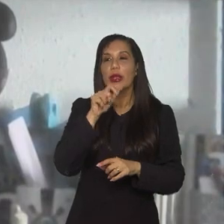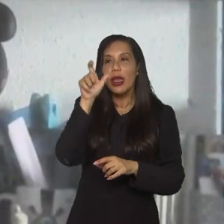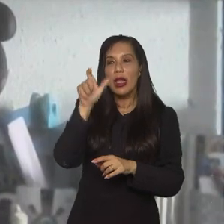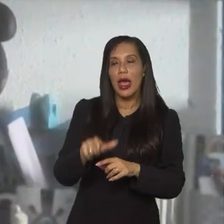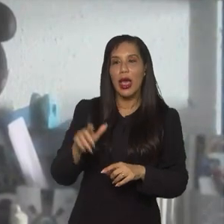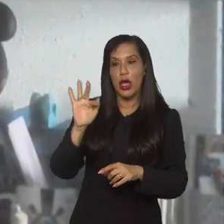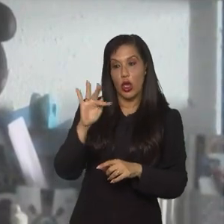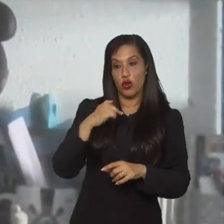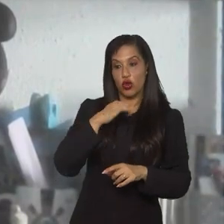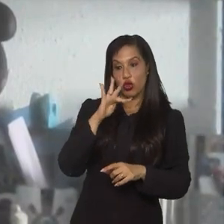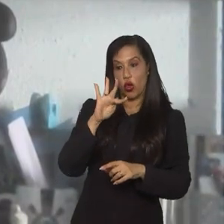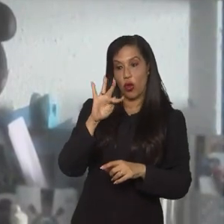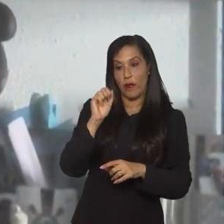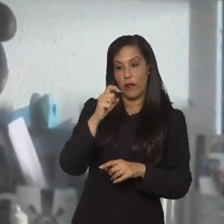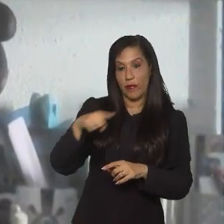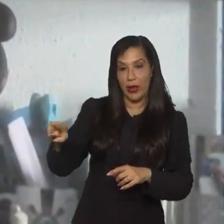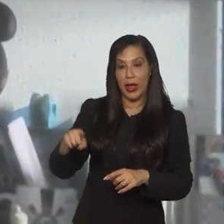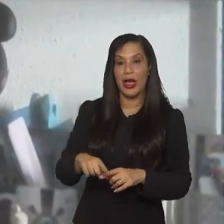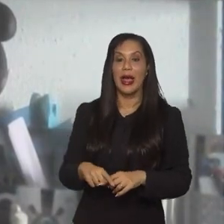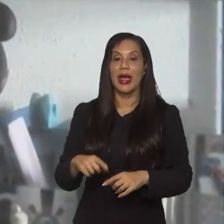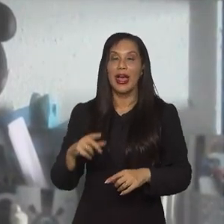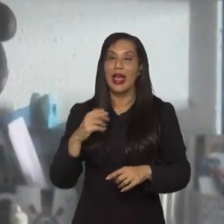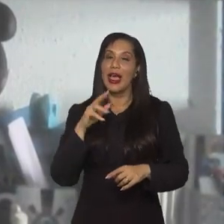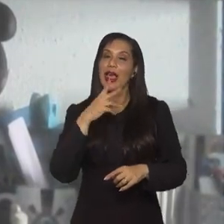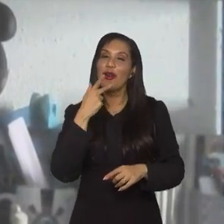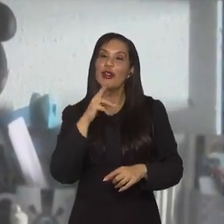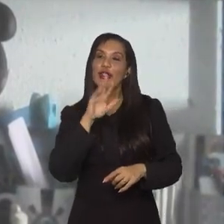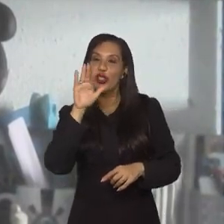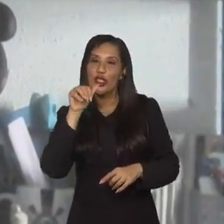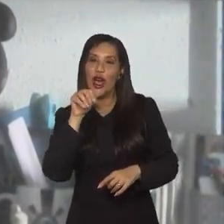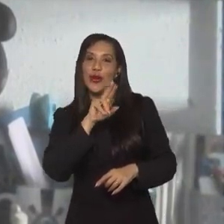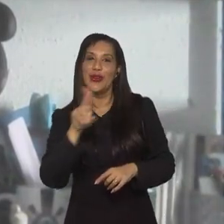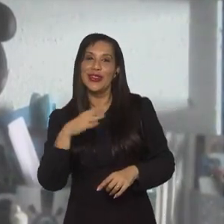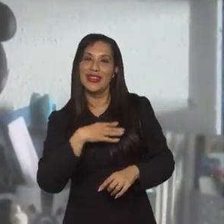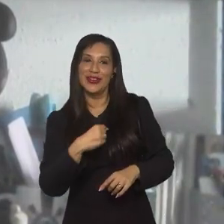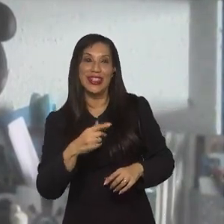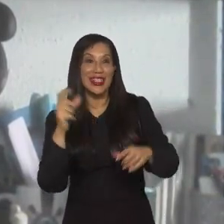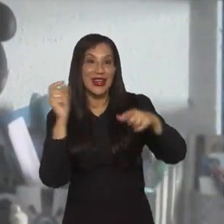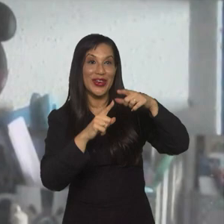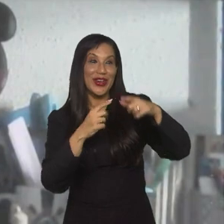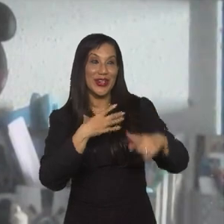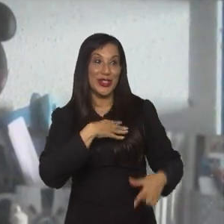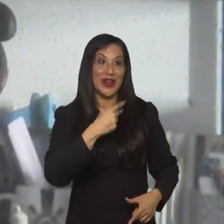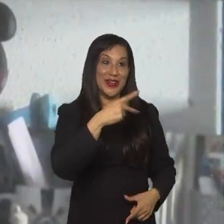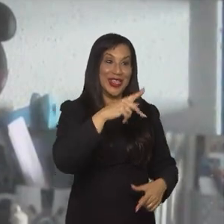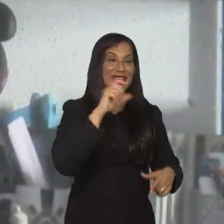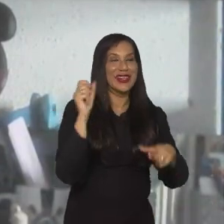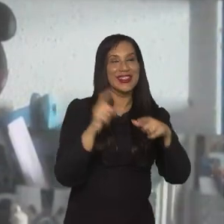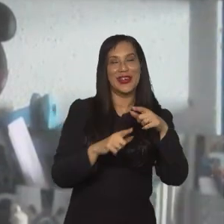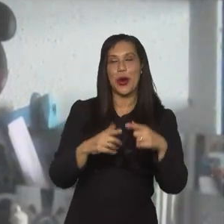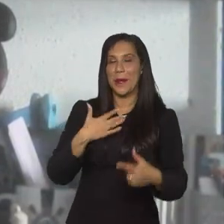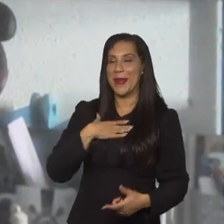fãzinha dela, eu chamo ela de filha nas minhas redes sociais, toda hora que ela faz gol, alguém fala, sua filha fez gol, eu falo,